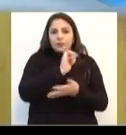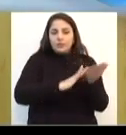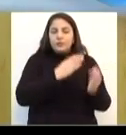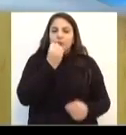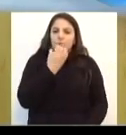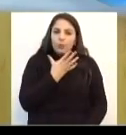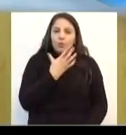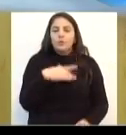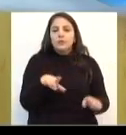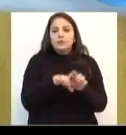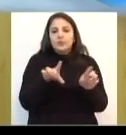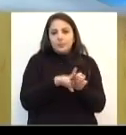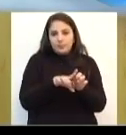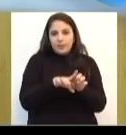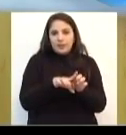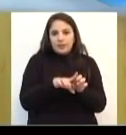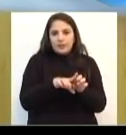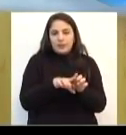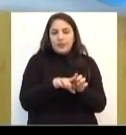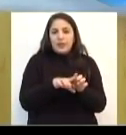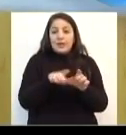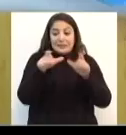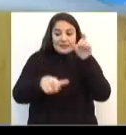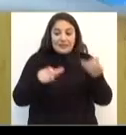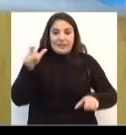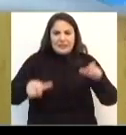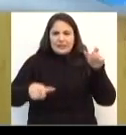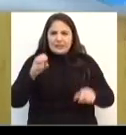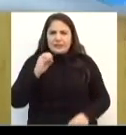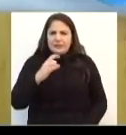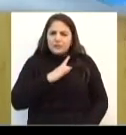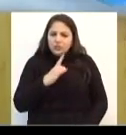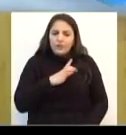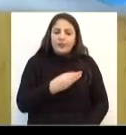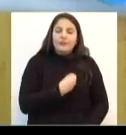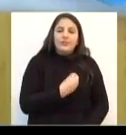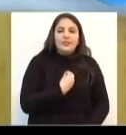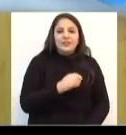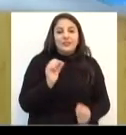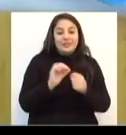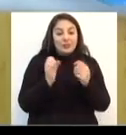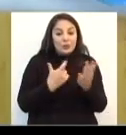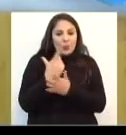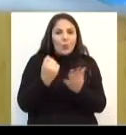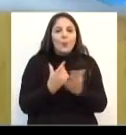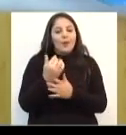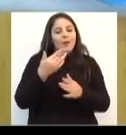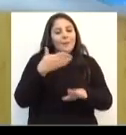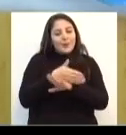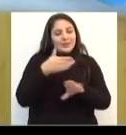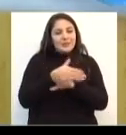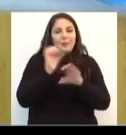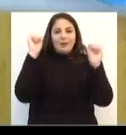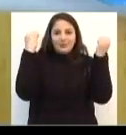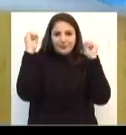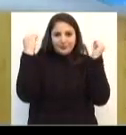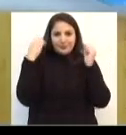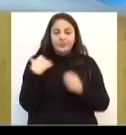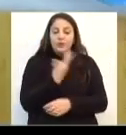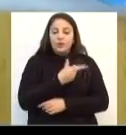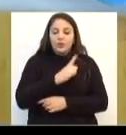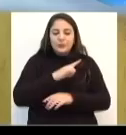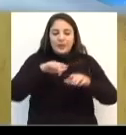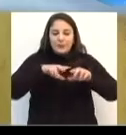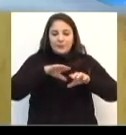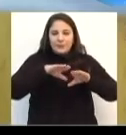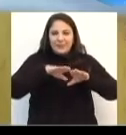comerciários, com os empregados, digamos assim, os clientes também que estiverem realizando compras no comércio. E, além disso, a gente tem nos